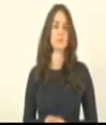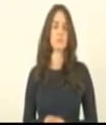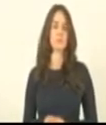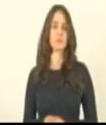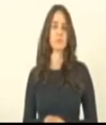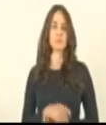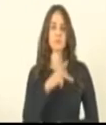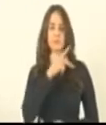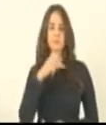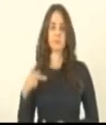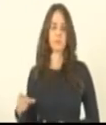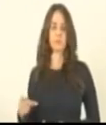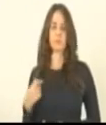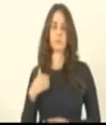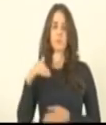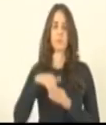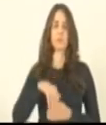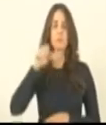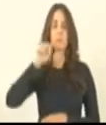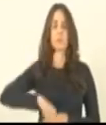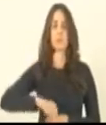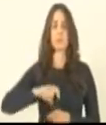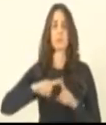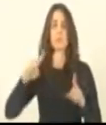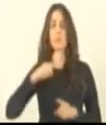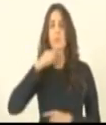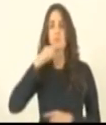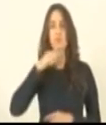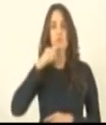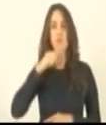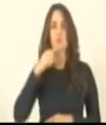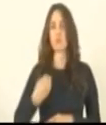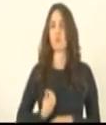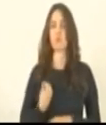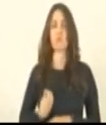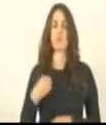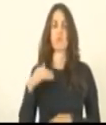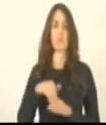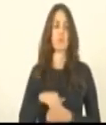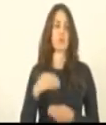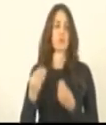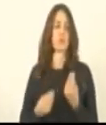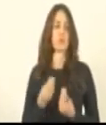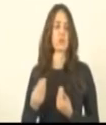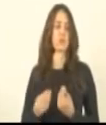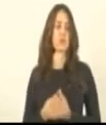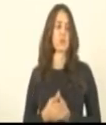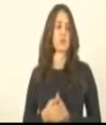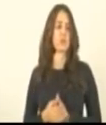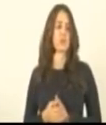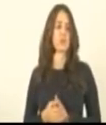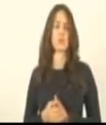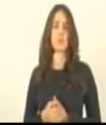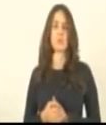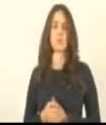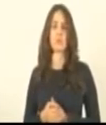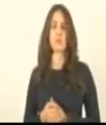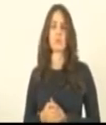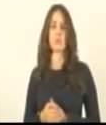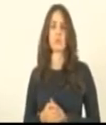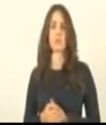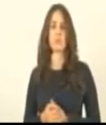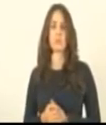Presidente, meu voto é sim, mas eu não estou conseguindo sucesso aqui. Como é que eu faço? Luciano, deputado João Cose também